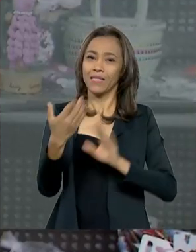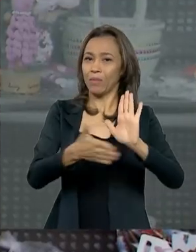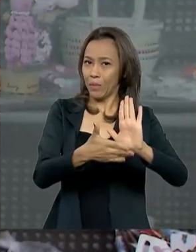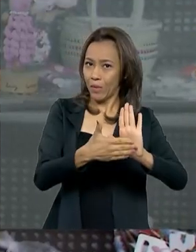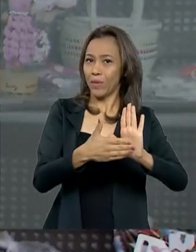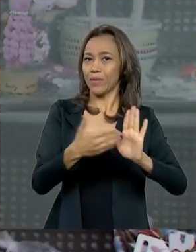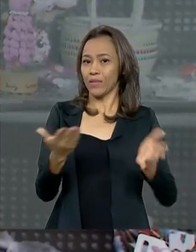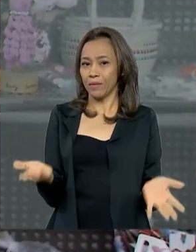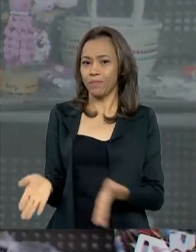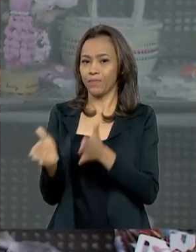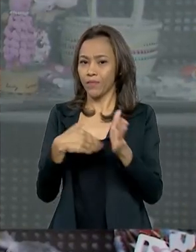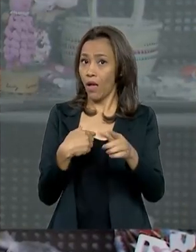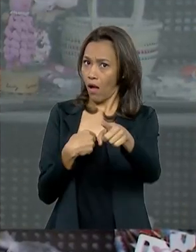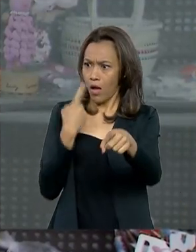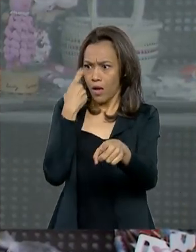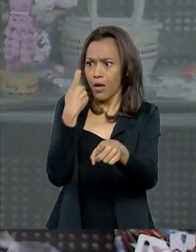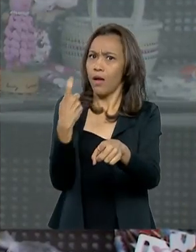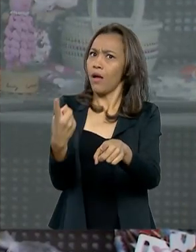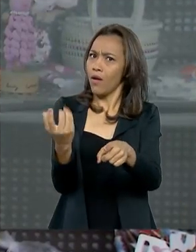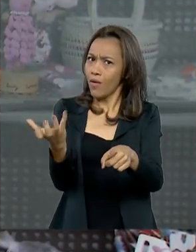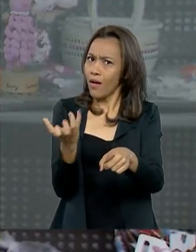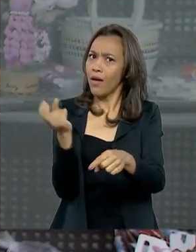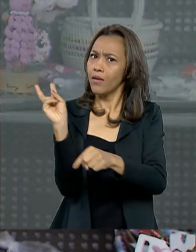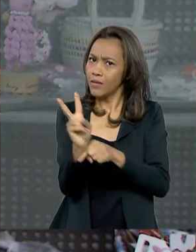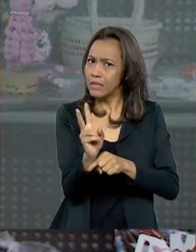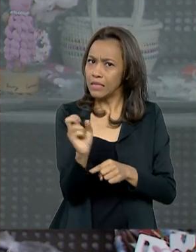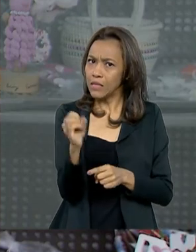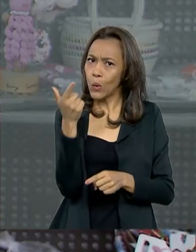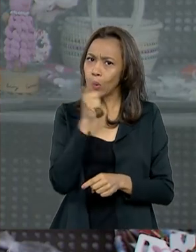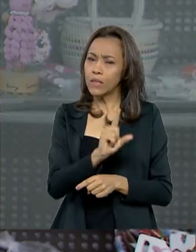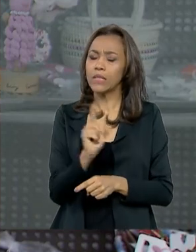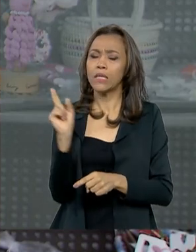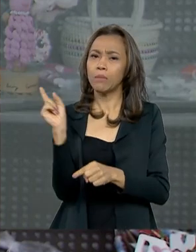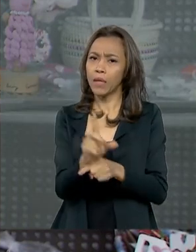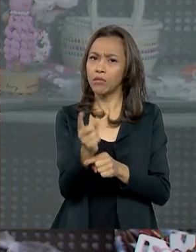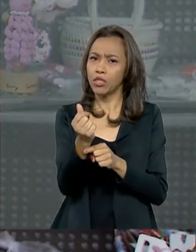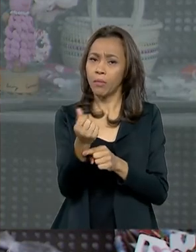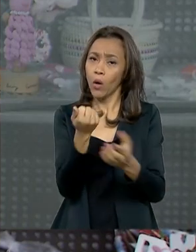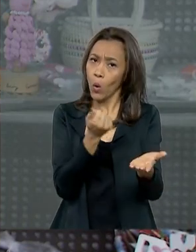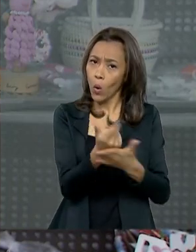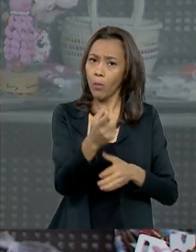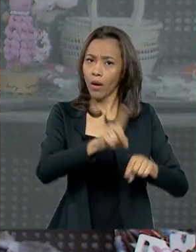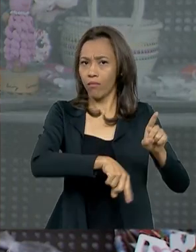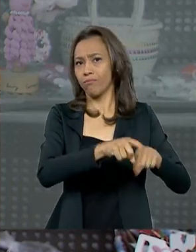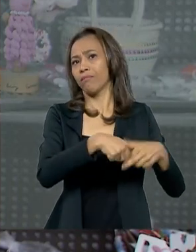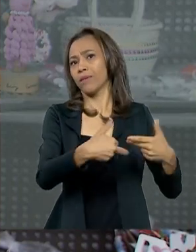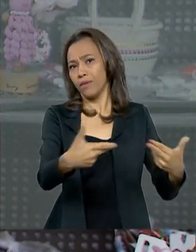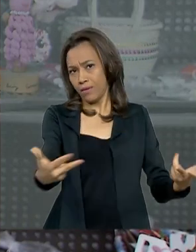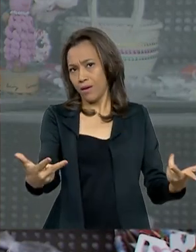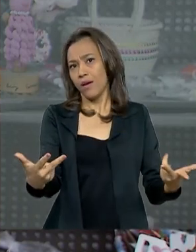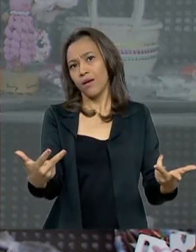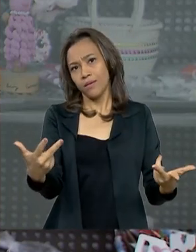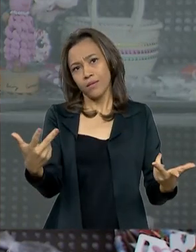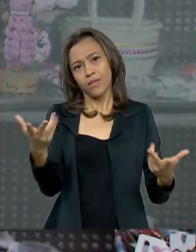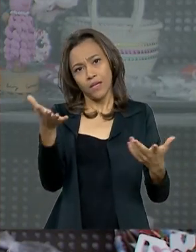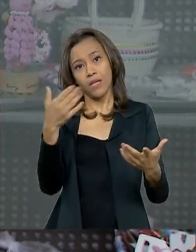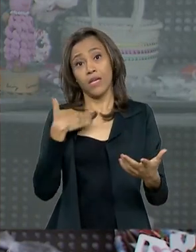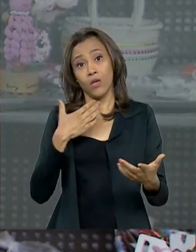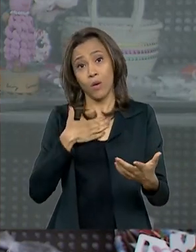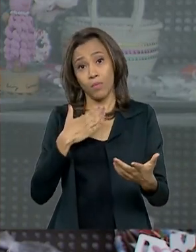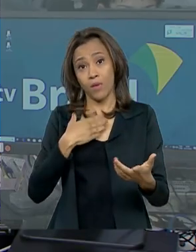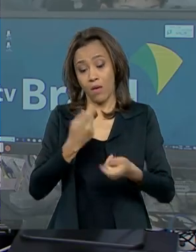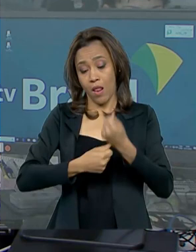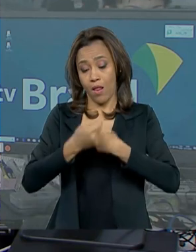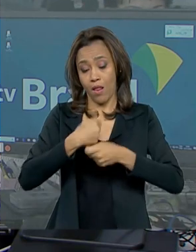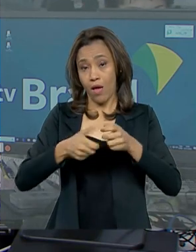interessa muito se eu conseguir esse empréstimo para eu poder comprar minha matéria-prima e ampliar meu negócio.